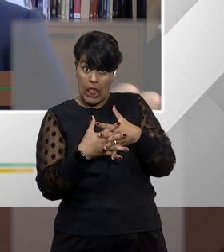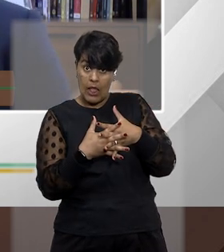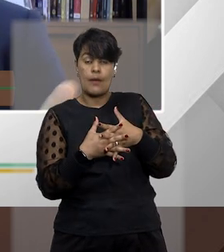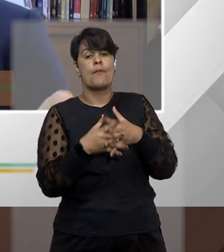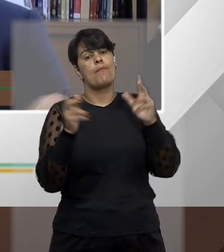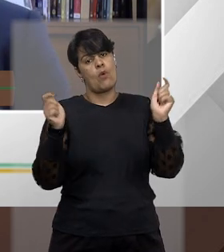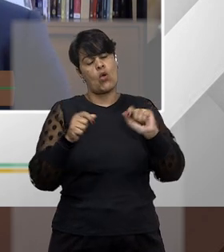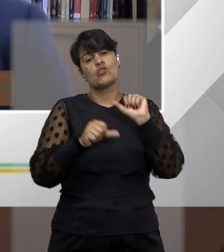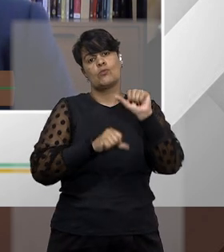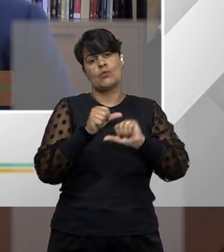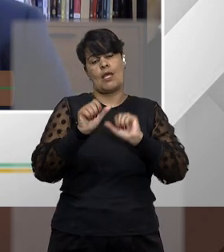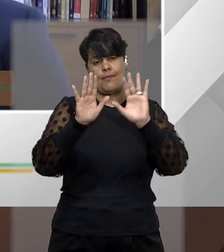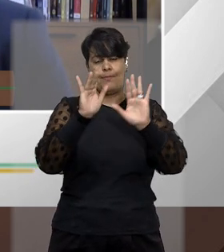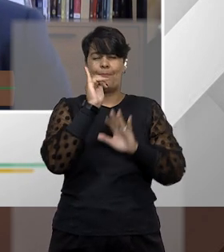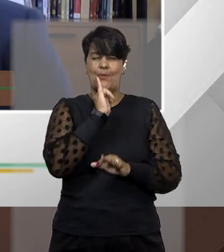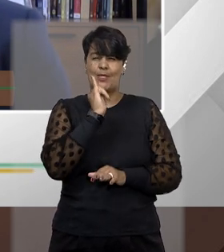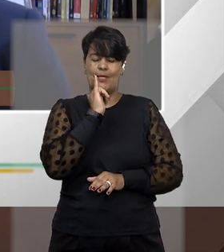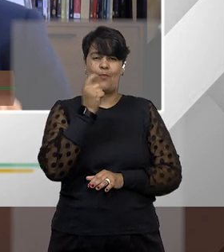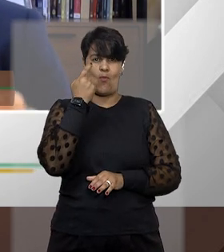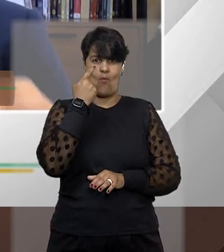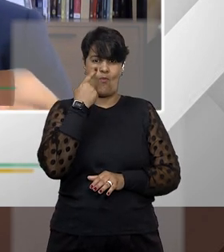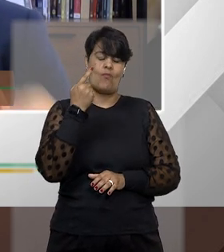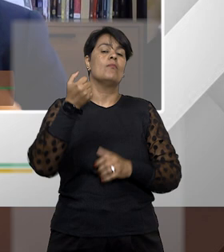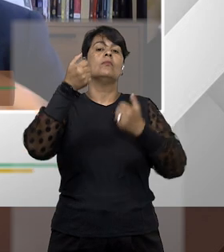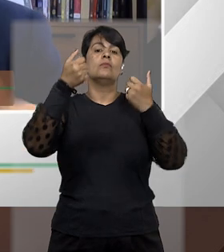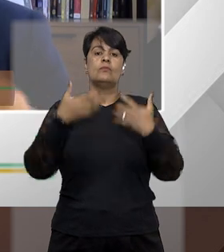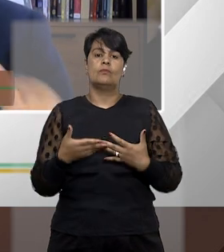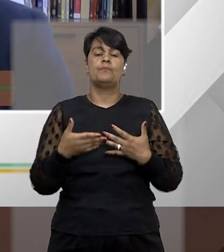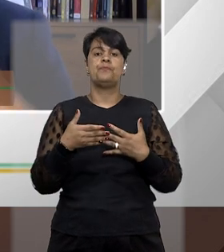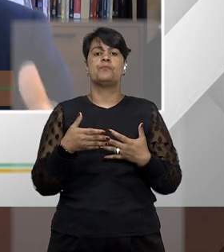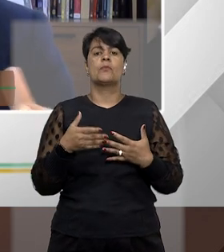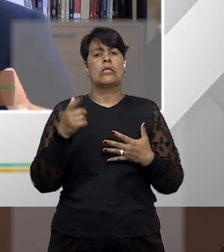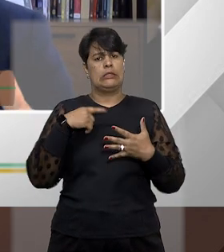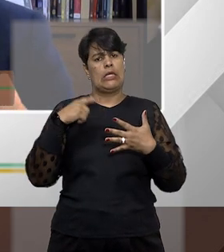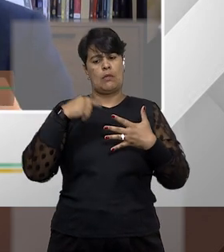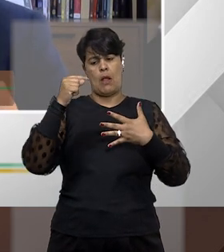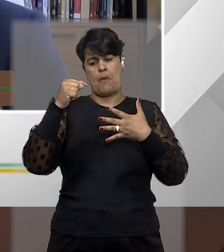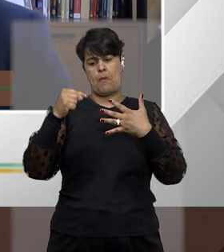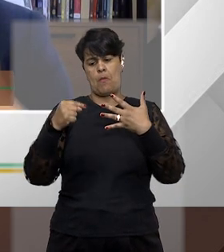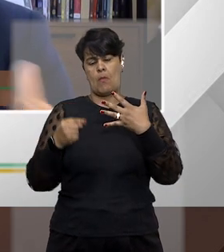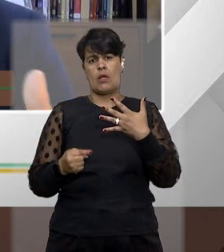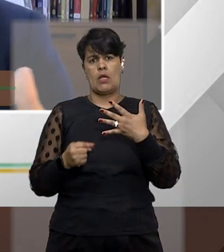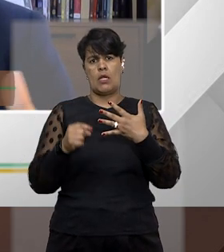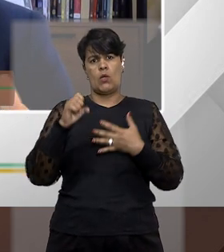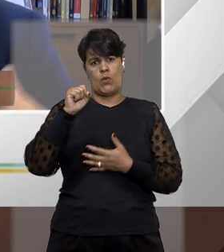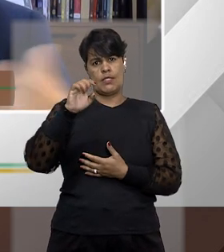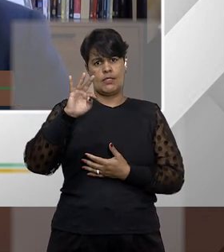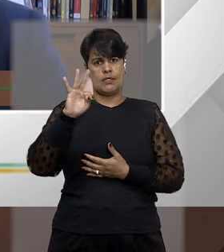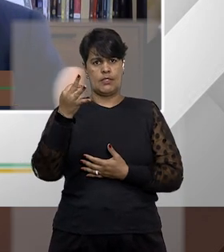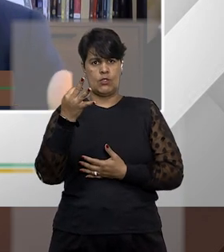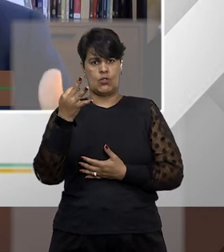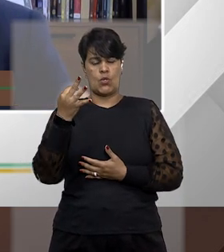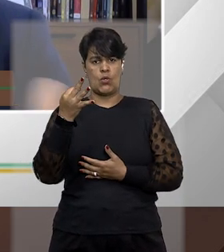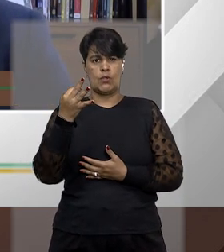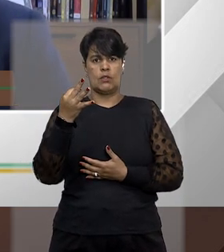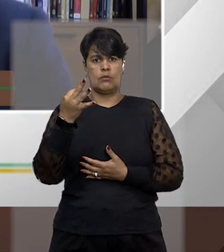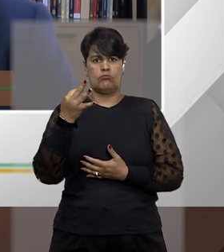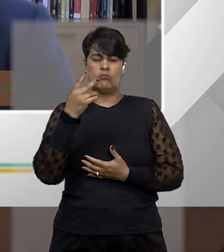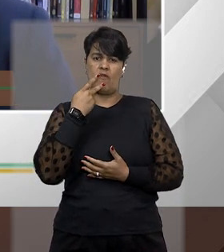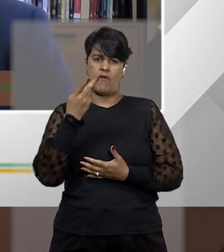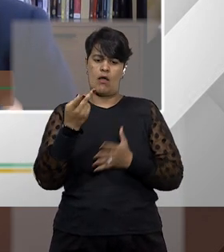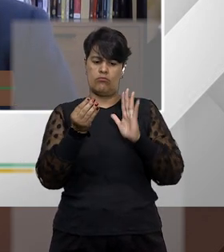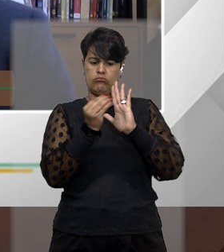exemplo, e o exemplo que eu vou destacar aqui é bem emblemático, que ele vem construindo os requisitos que o Superior Tribunal de Justiça aponta como